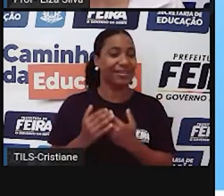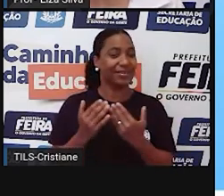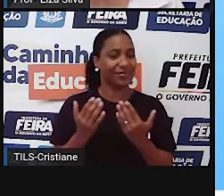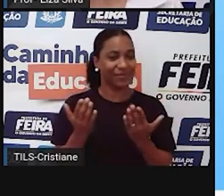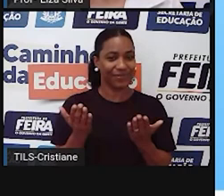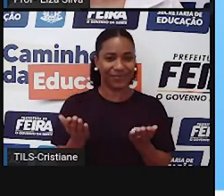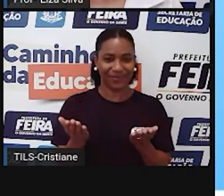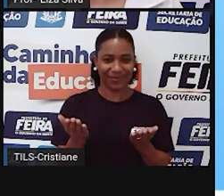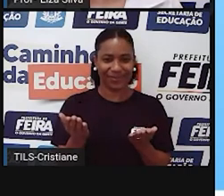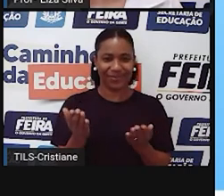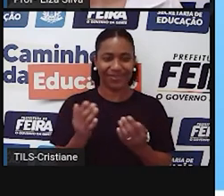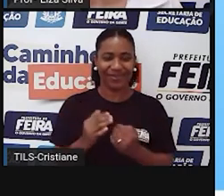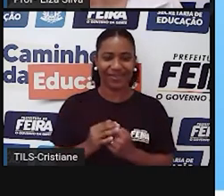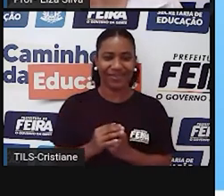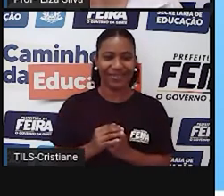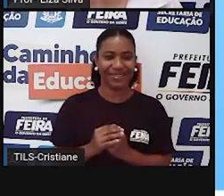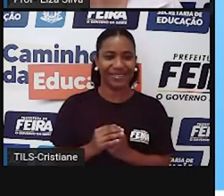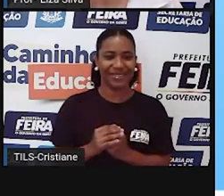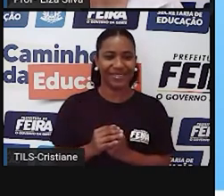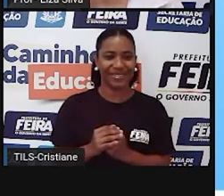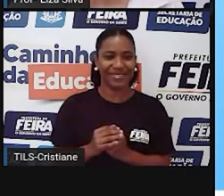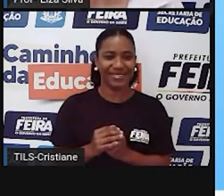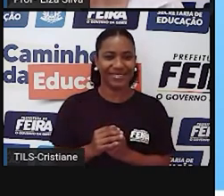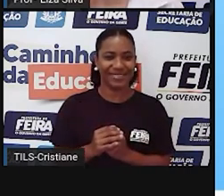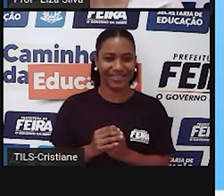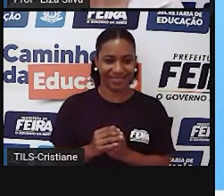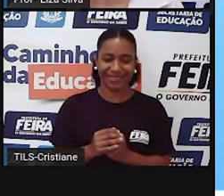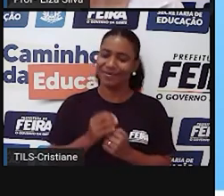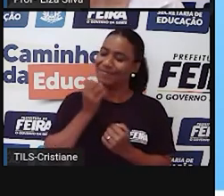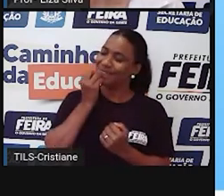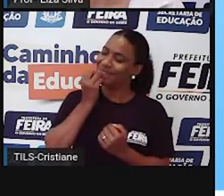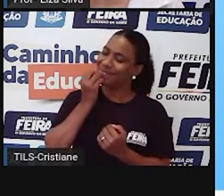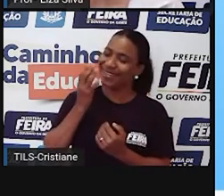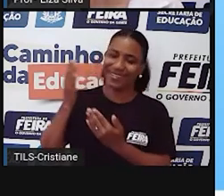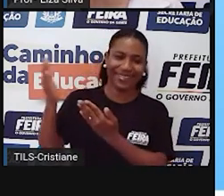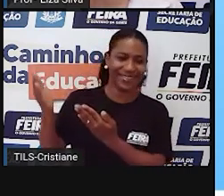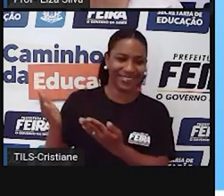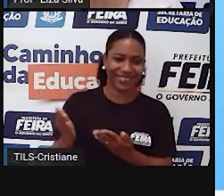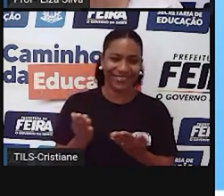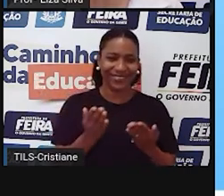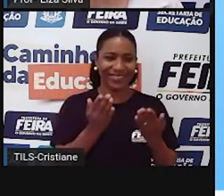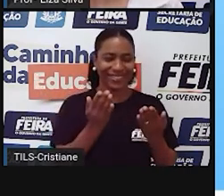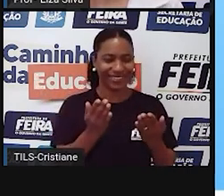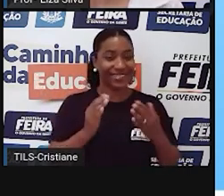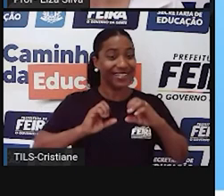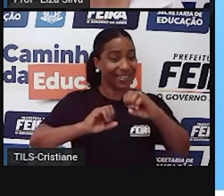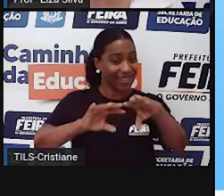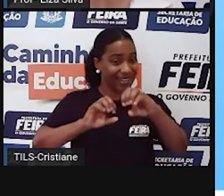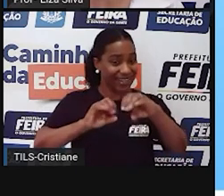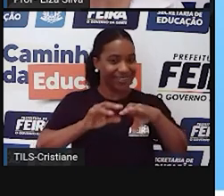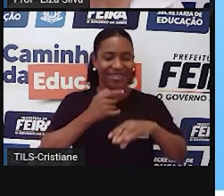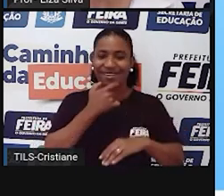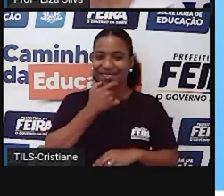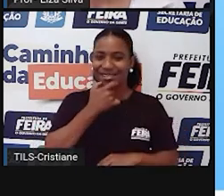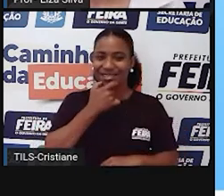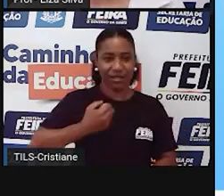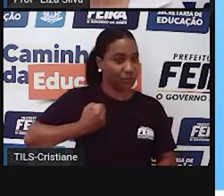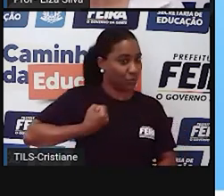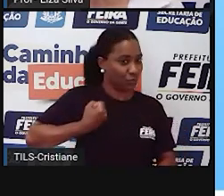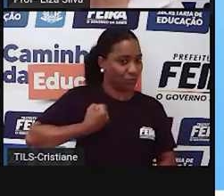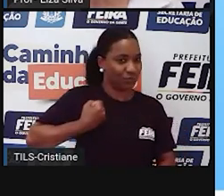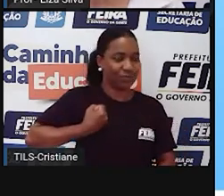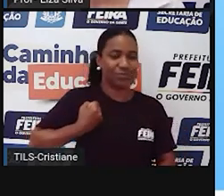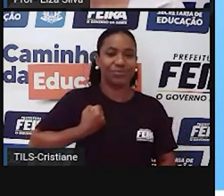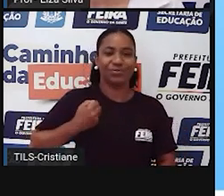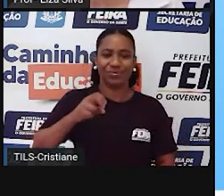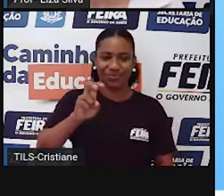our English class number 5. Sejam bem-vindos à nossa aula de inglês número 6. E